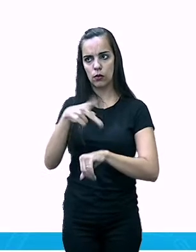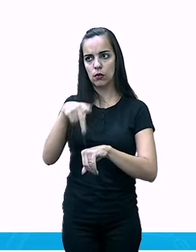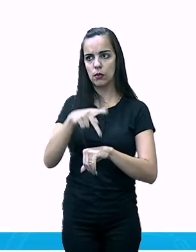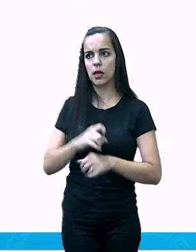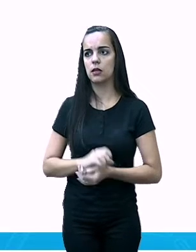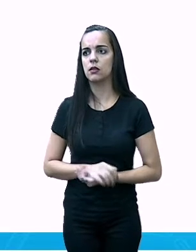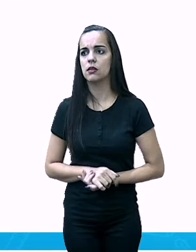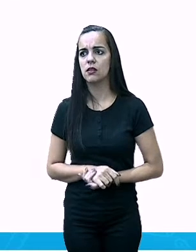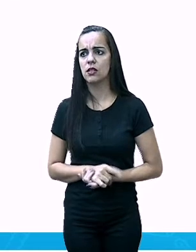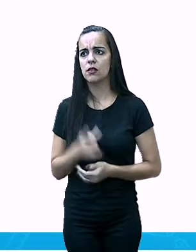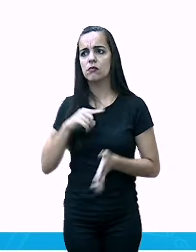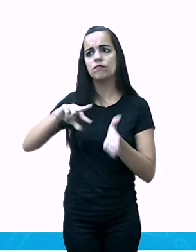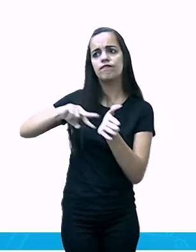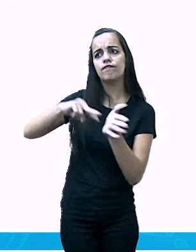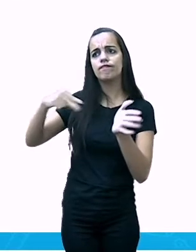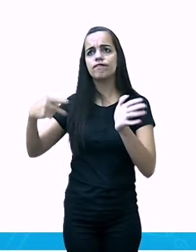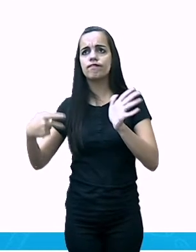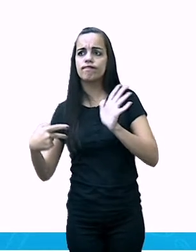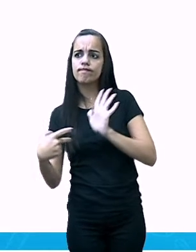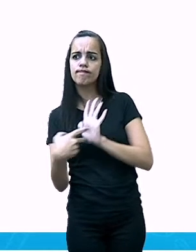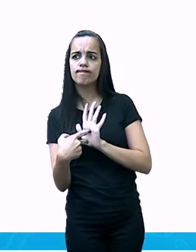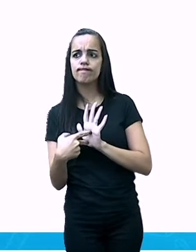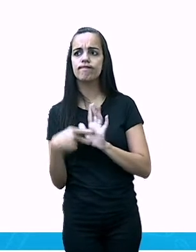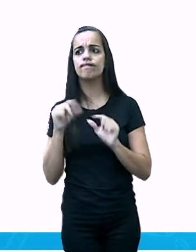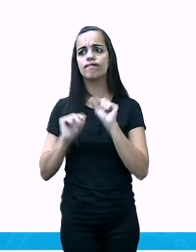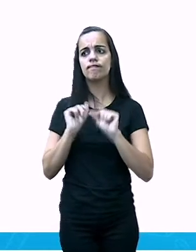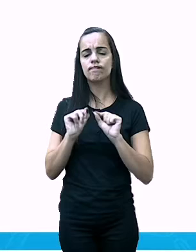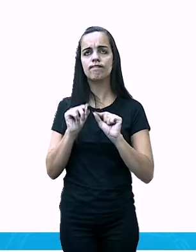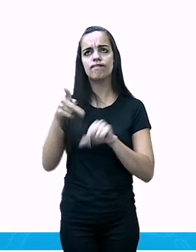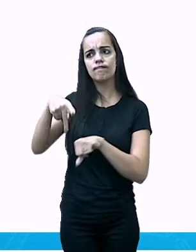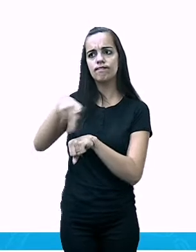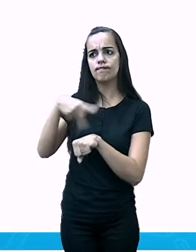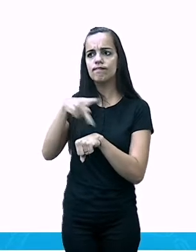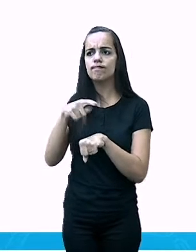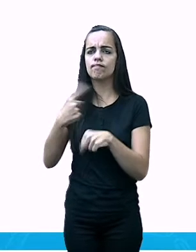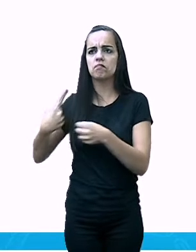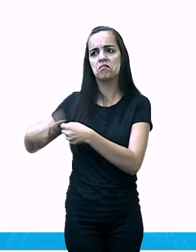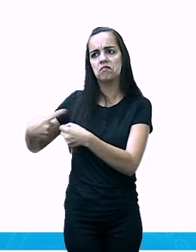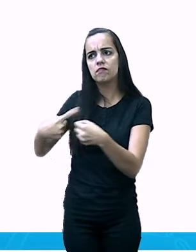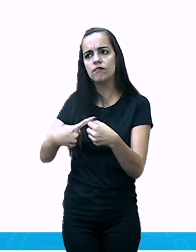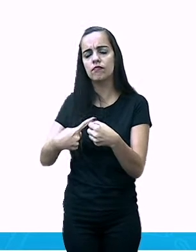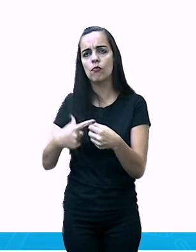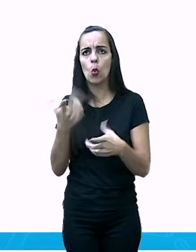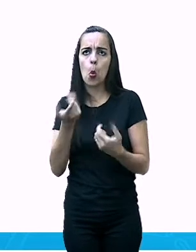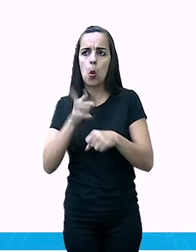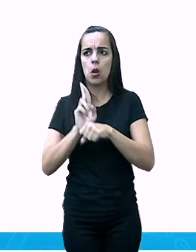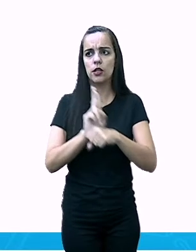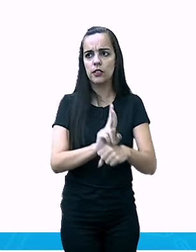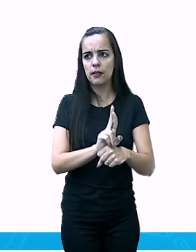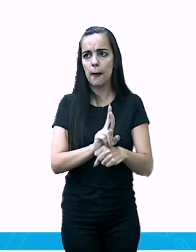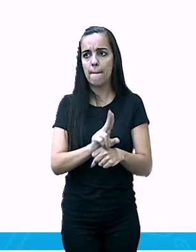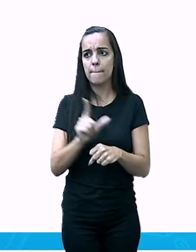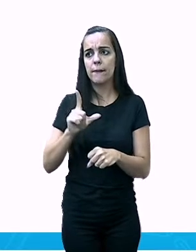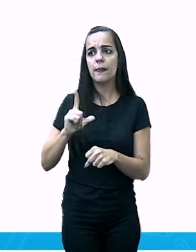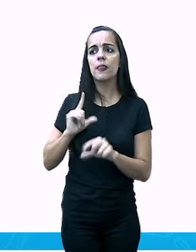Isso significa dizer que aquele país, ou cidade, ou região está